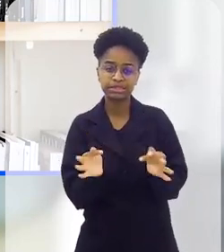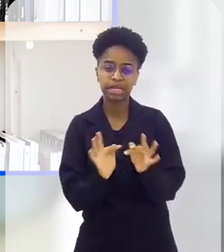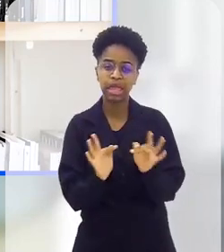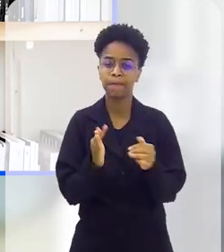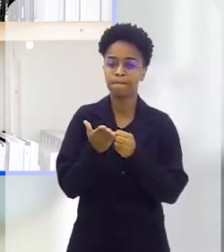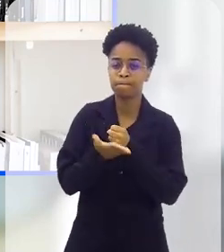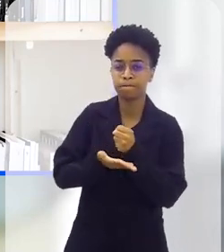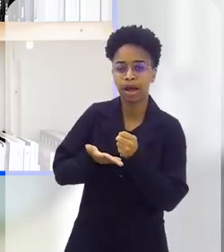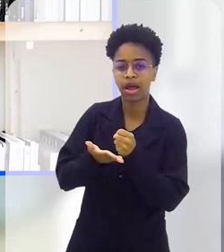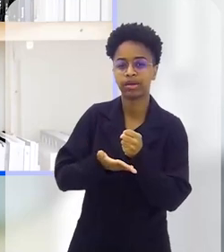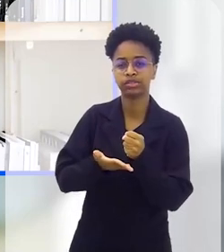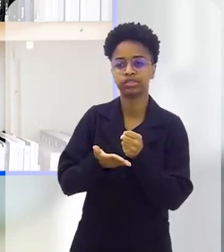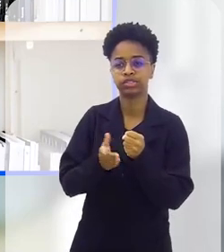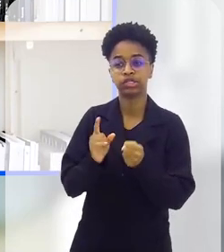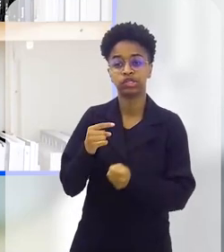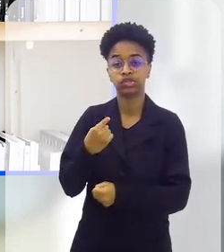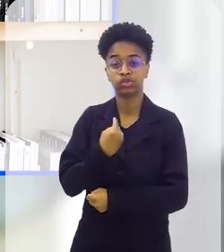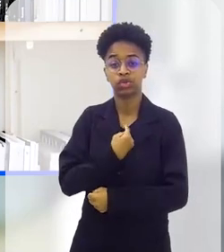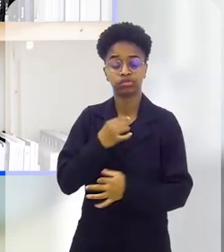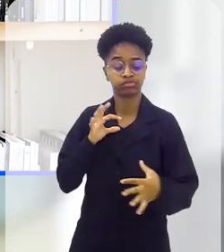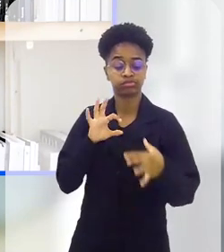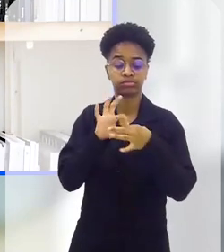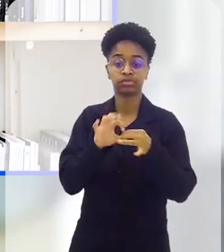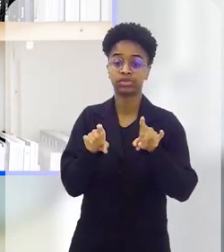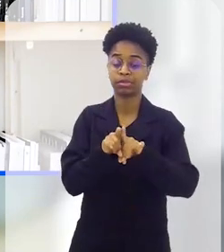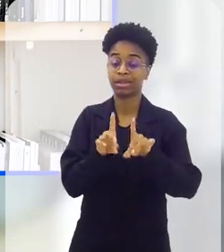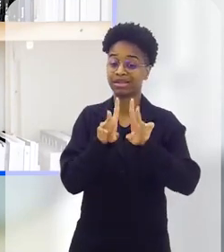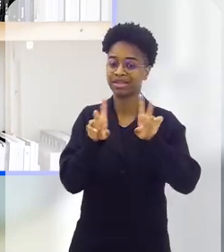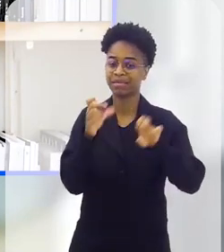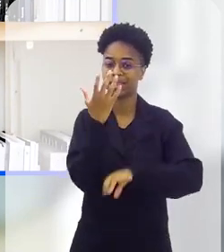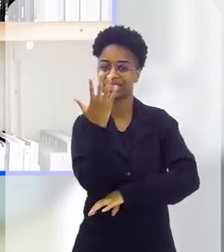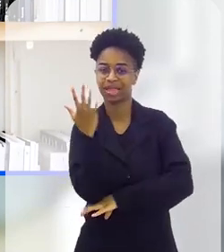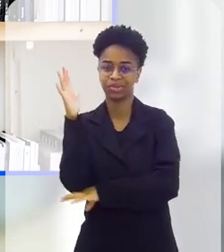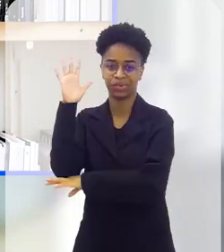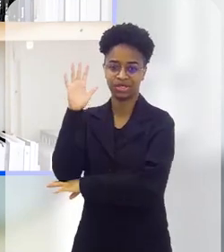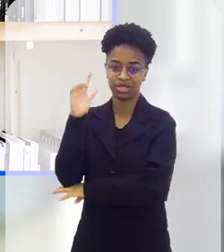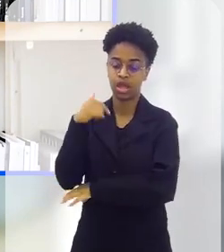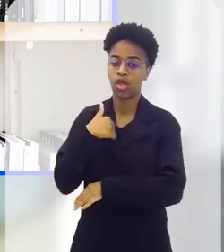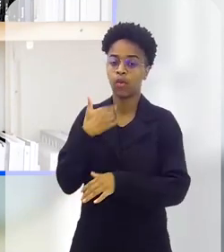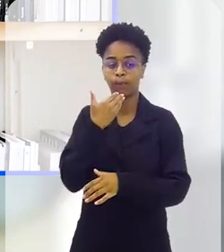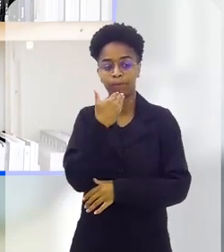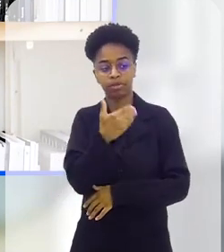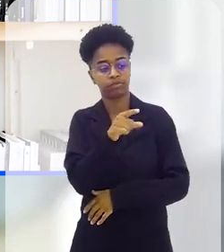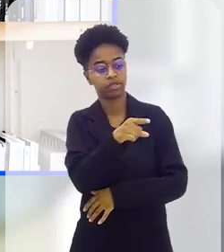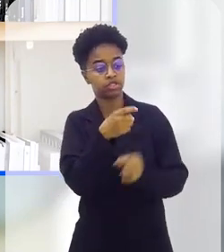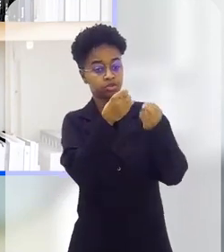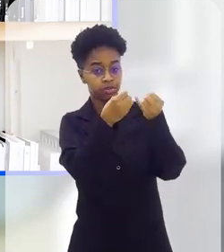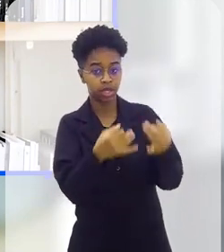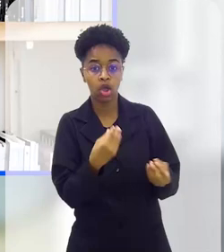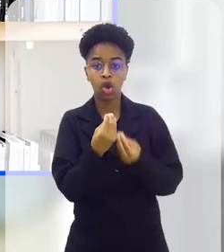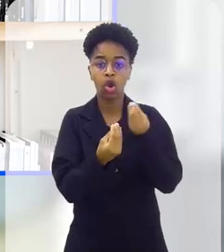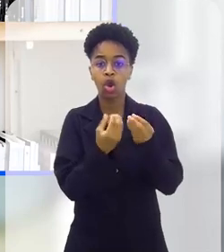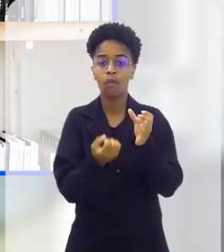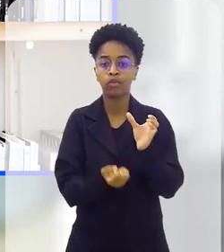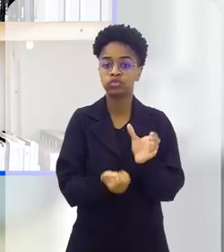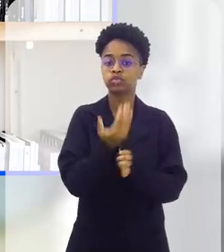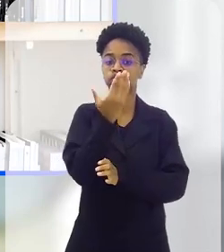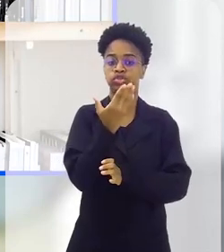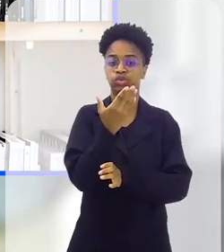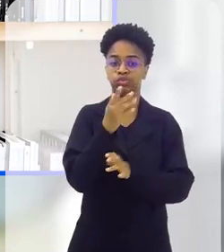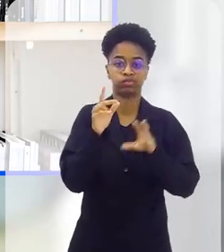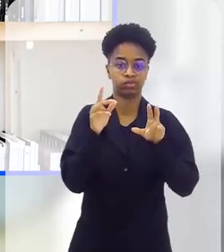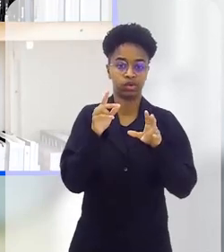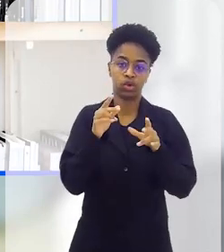simplicidade, a gente associa também a questão da natureza, né? Eu queria que você falasse um pouquinho como que surgiu o Quintais